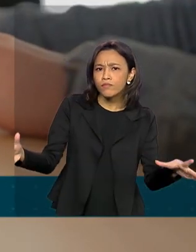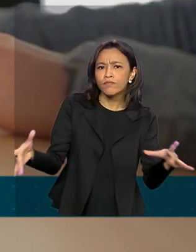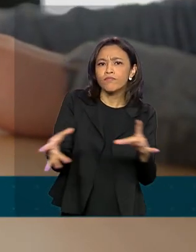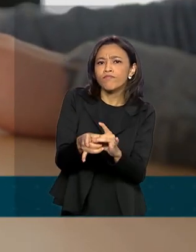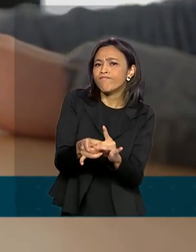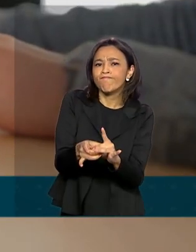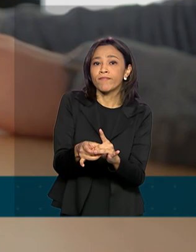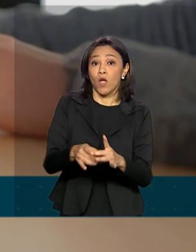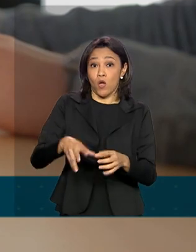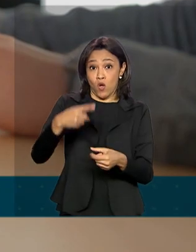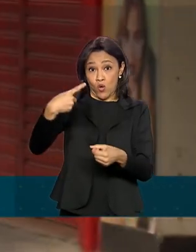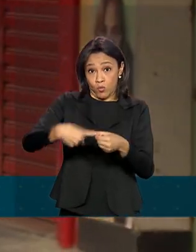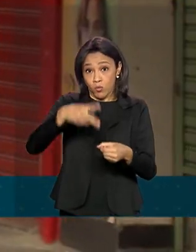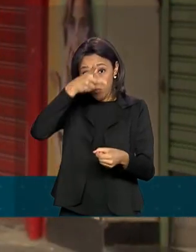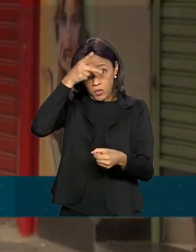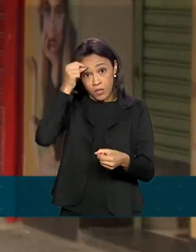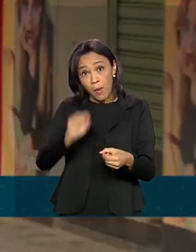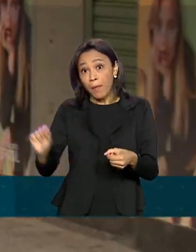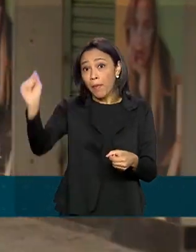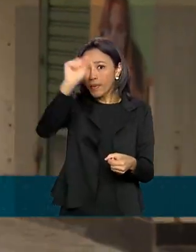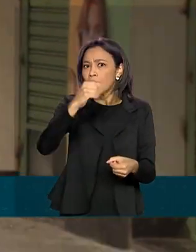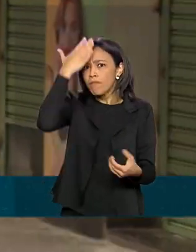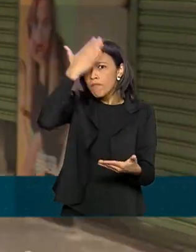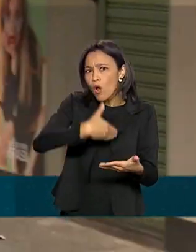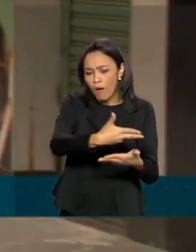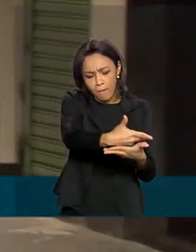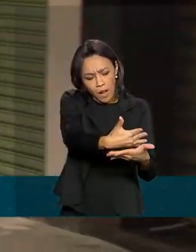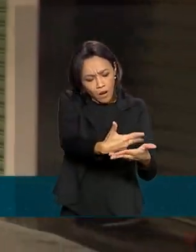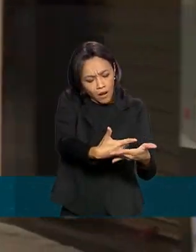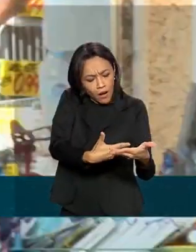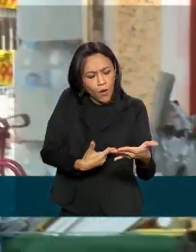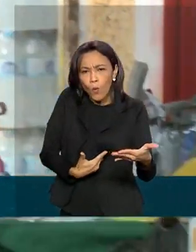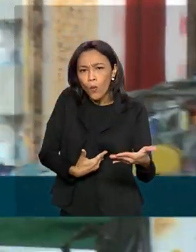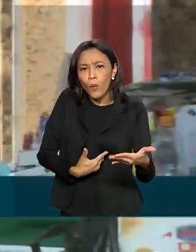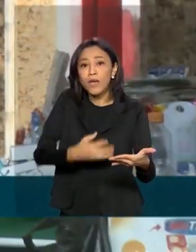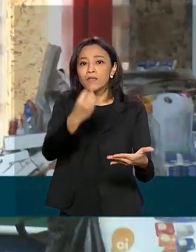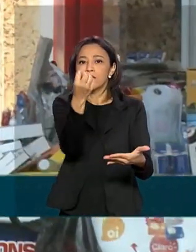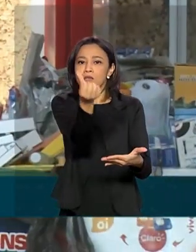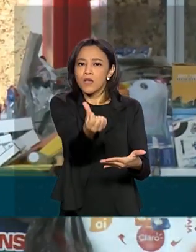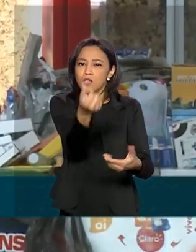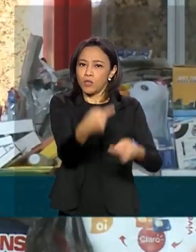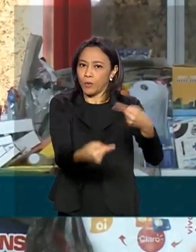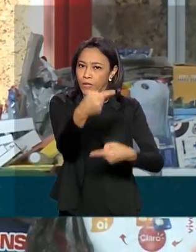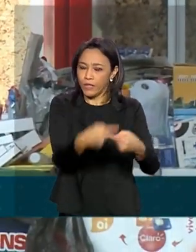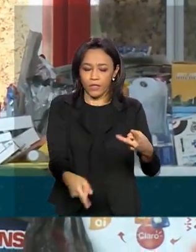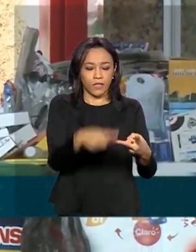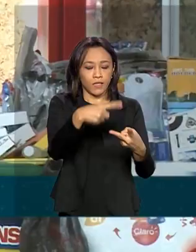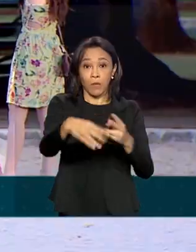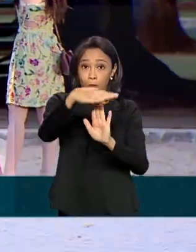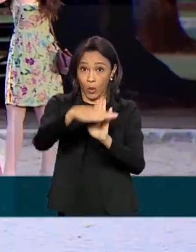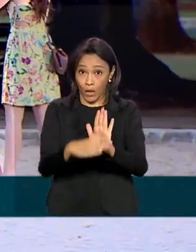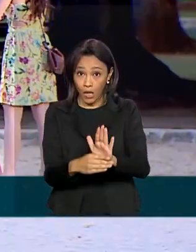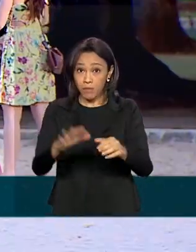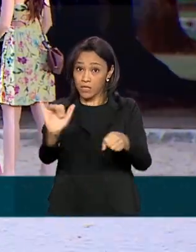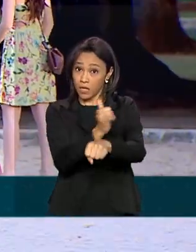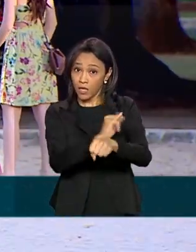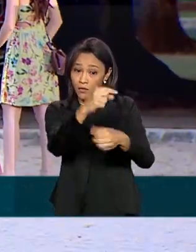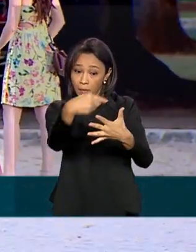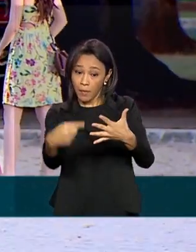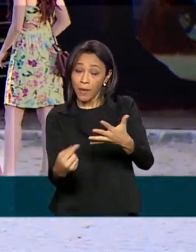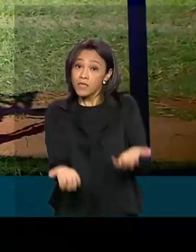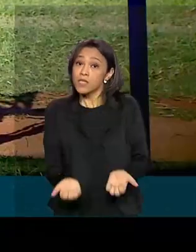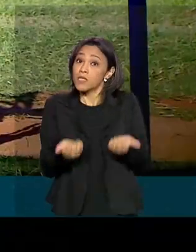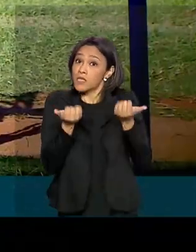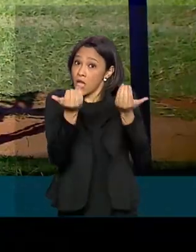devem comprovar a execução de pelo menos seis políticas públicas, programas, ações, serviços